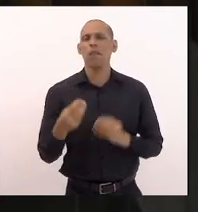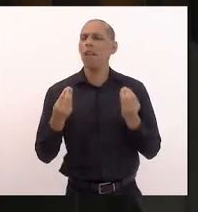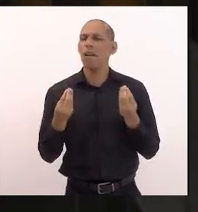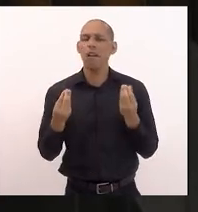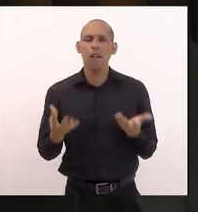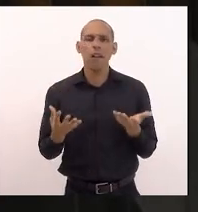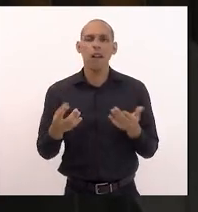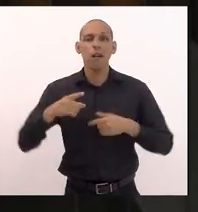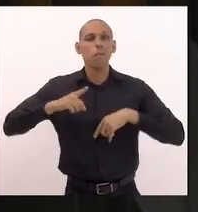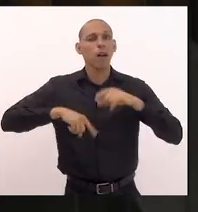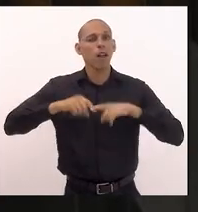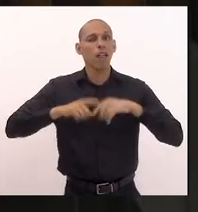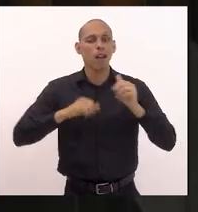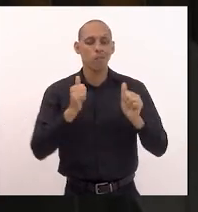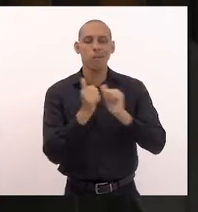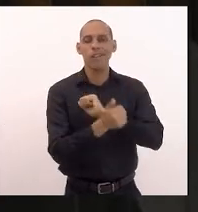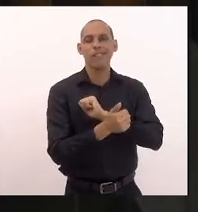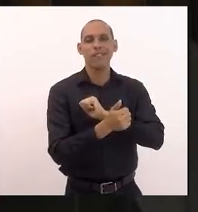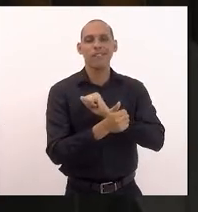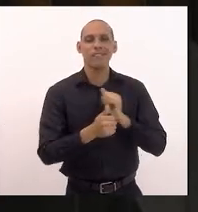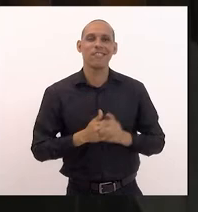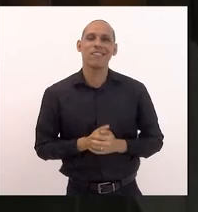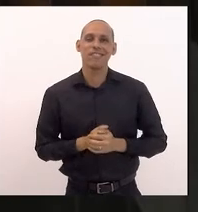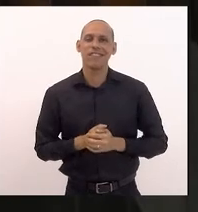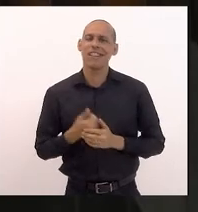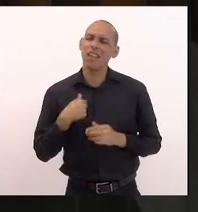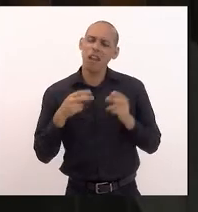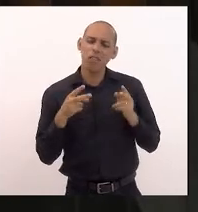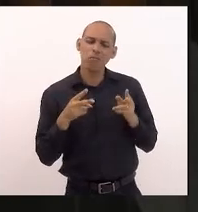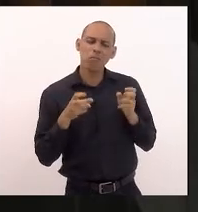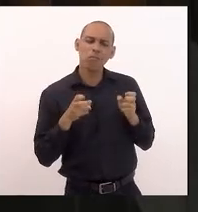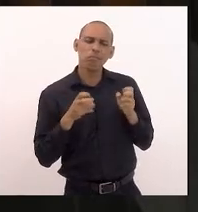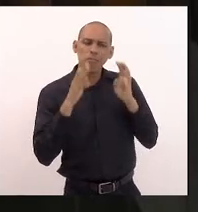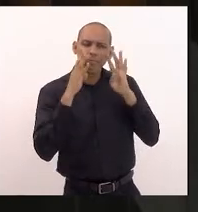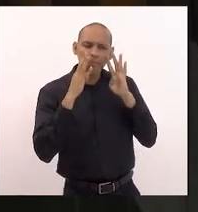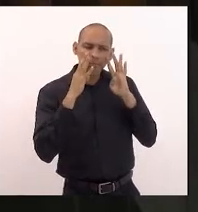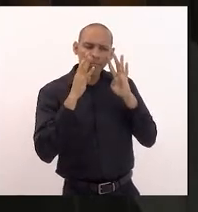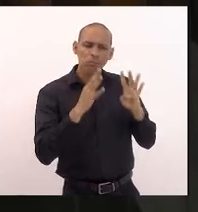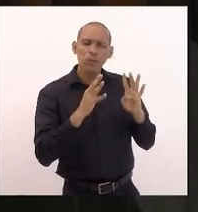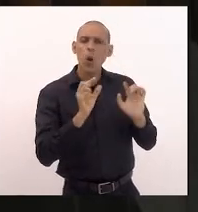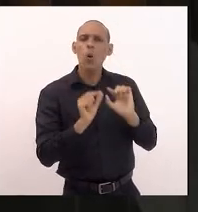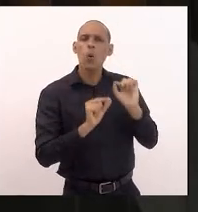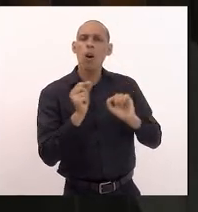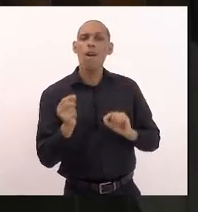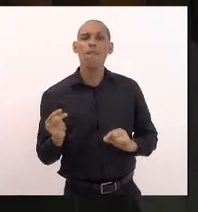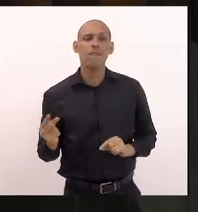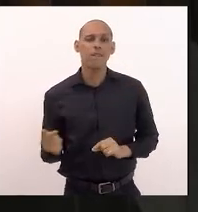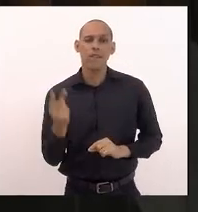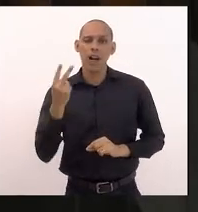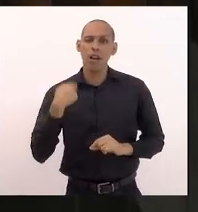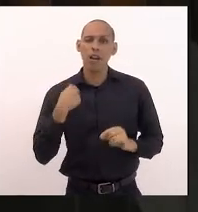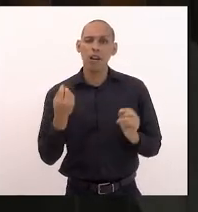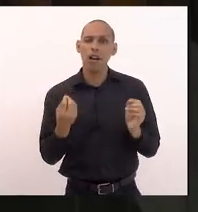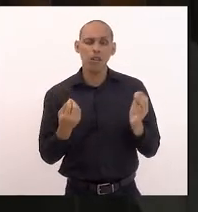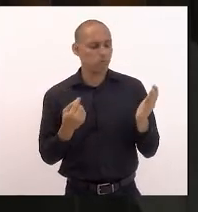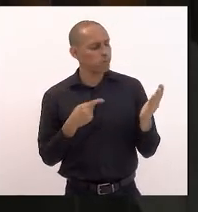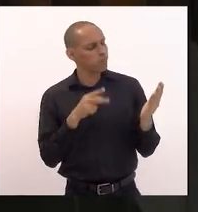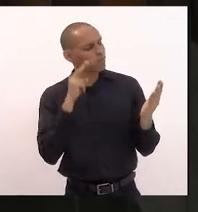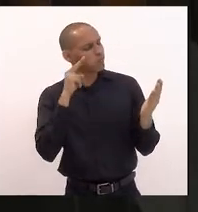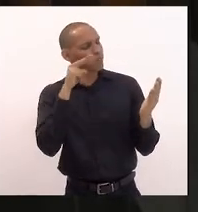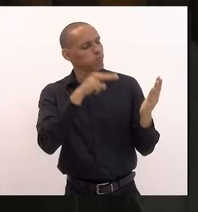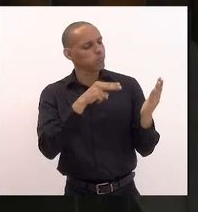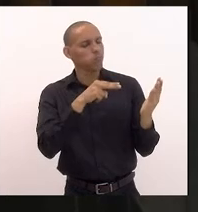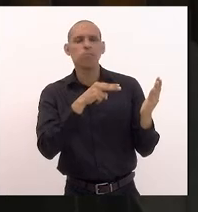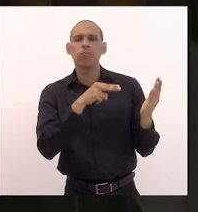materiais esportivos e que me chamou a atenção foi o valor que eu encontrei na planilha de uma